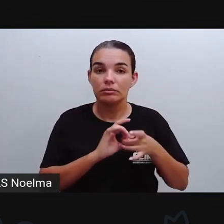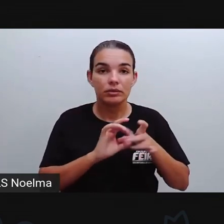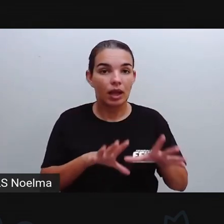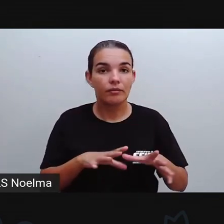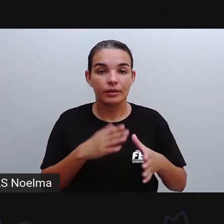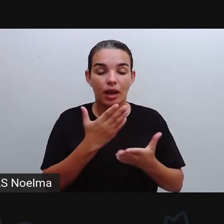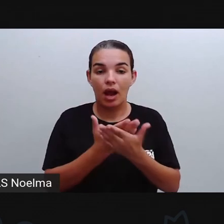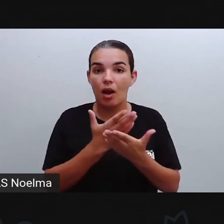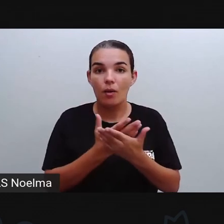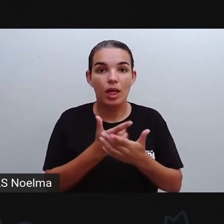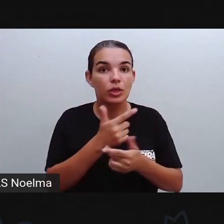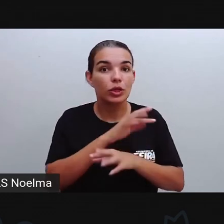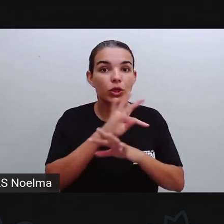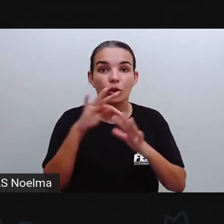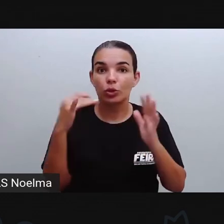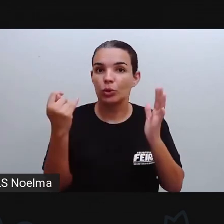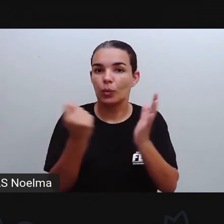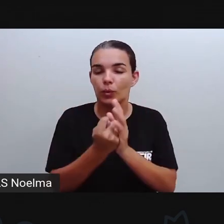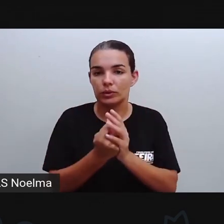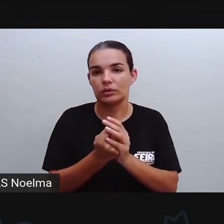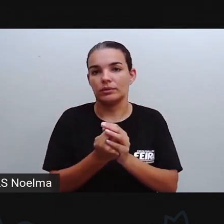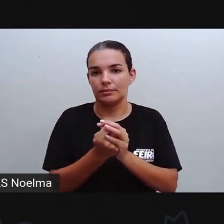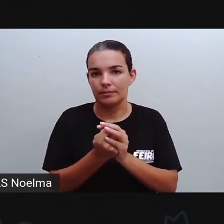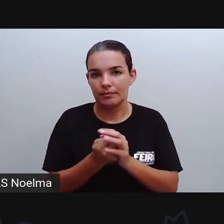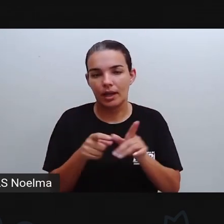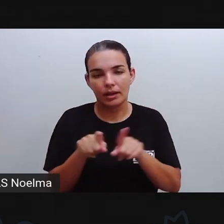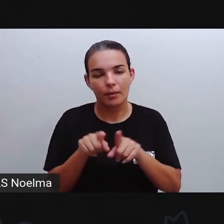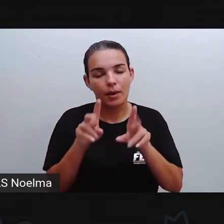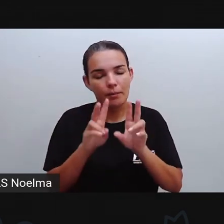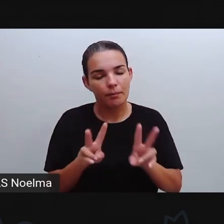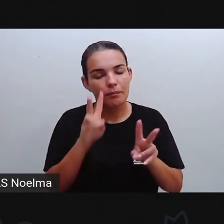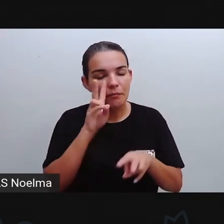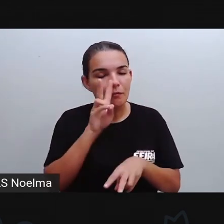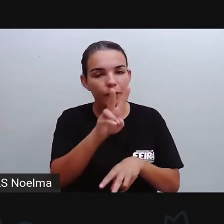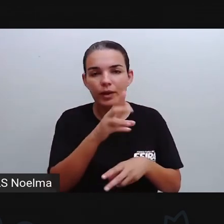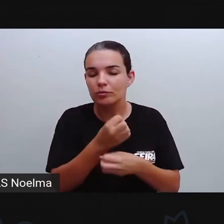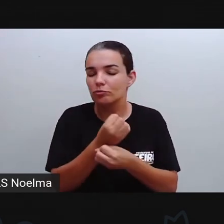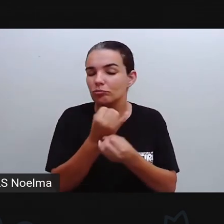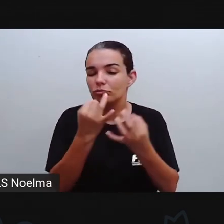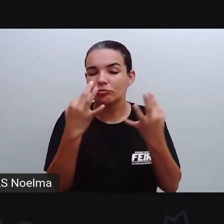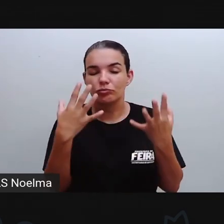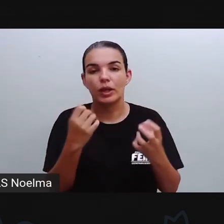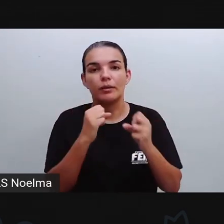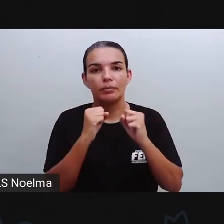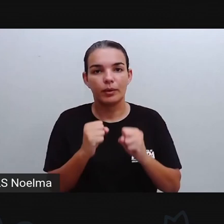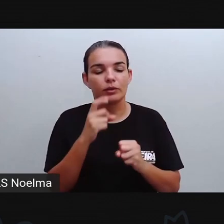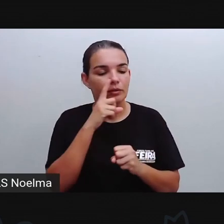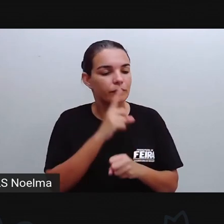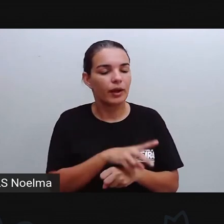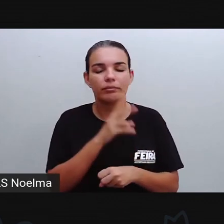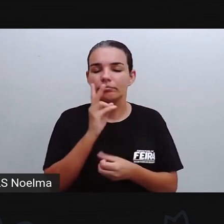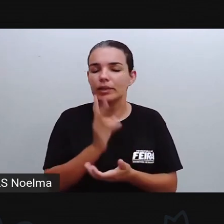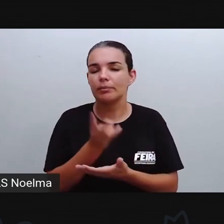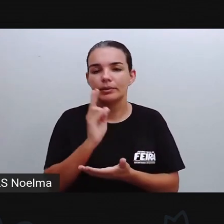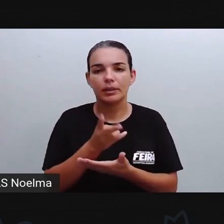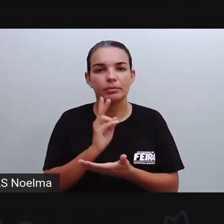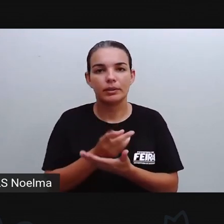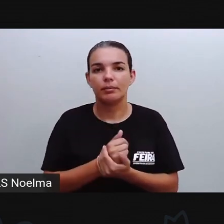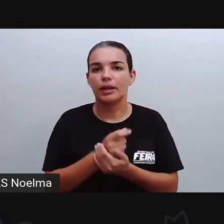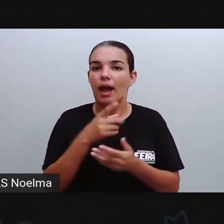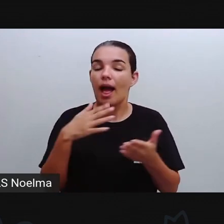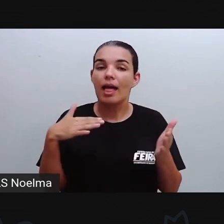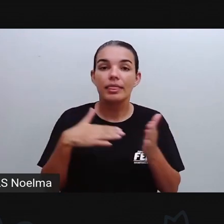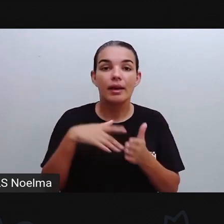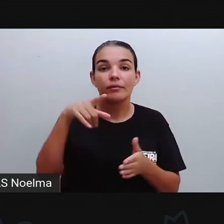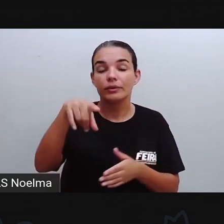tendo agora Mas também as outras aulas E vocês podem assistir quantas vezes Vocês acharem necessárias, né? Até que vocês aprendam